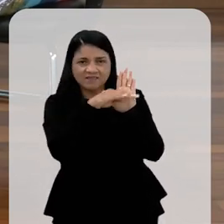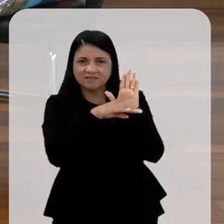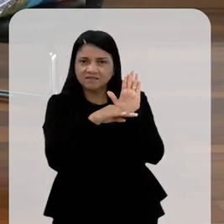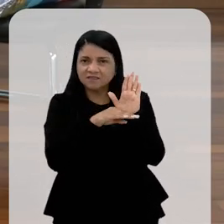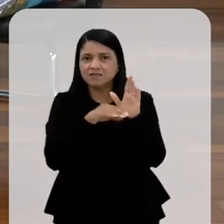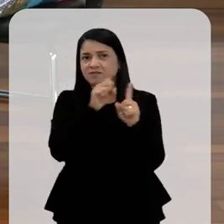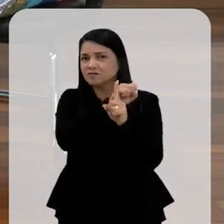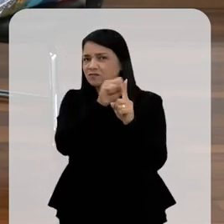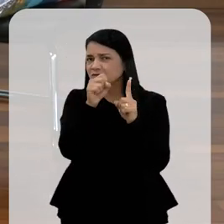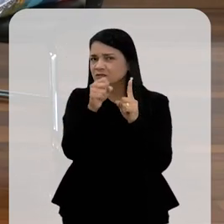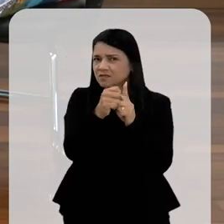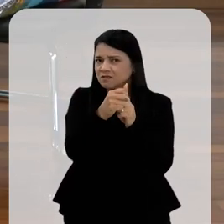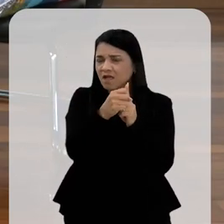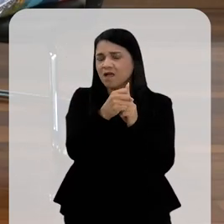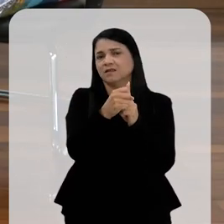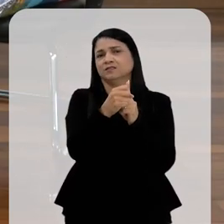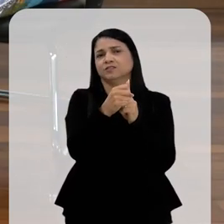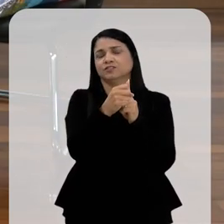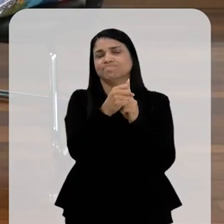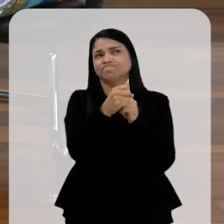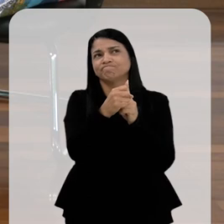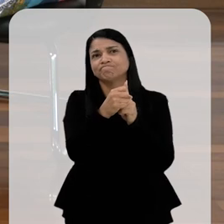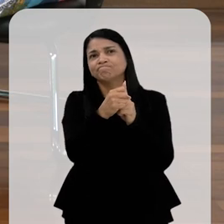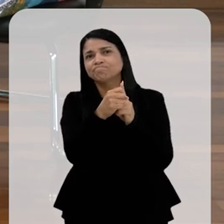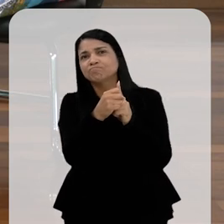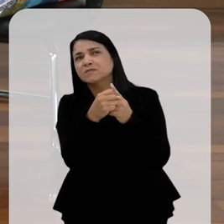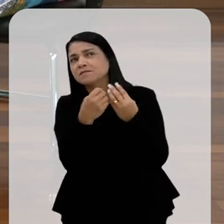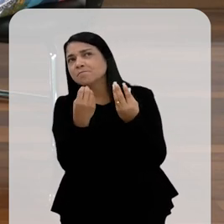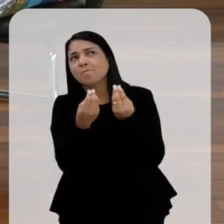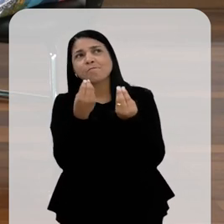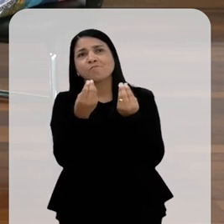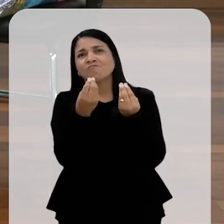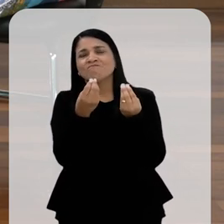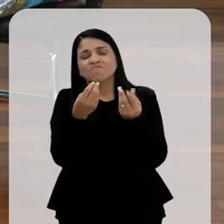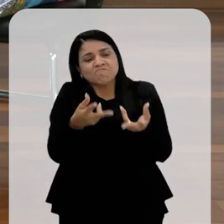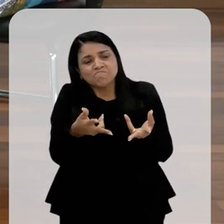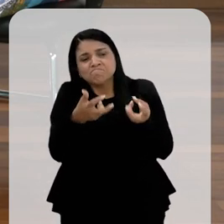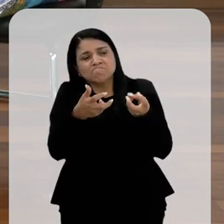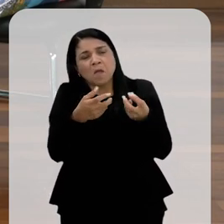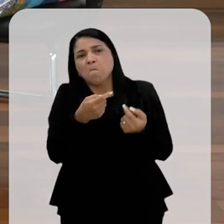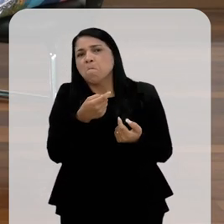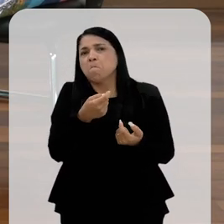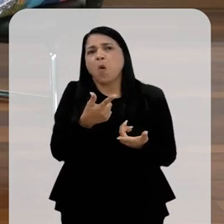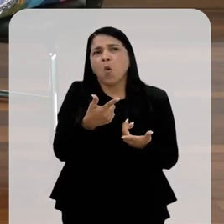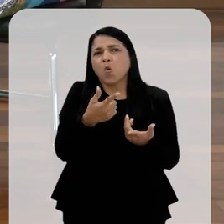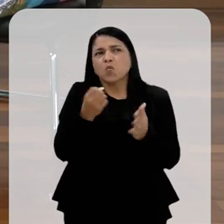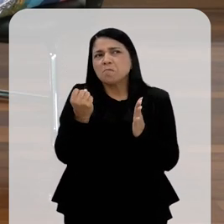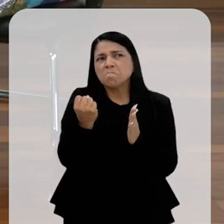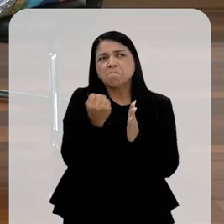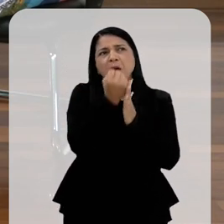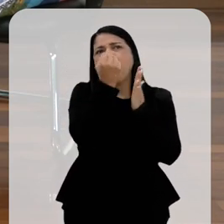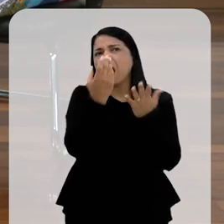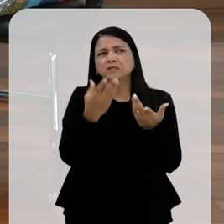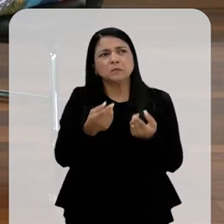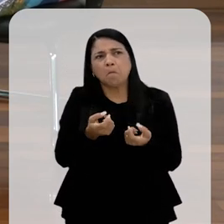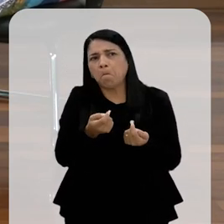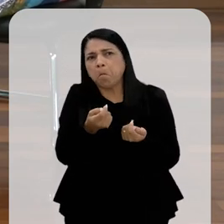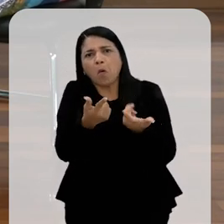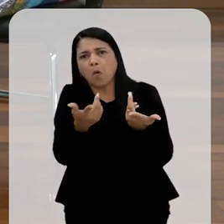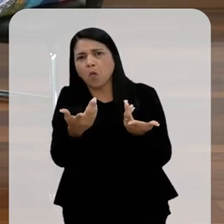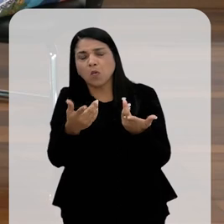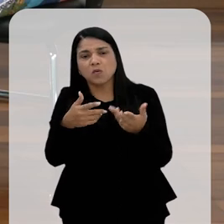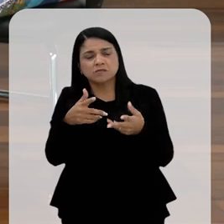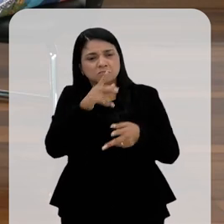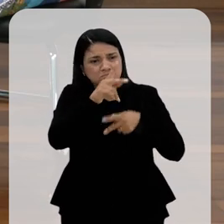a sociedade como um todo, de maneira difusa, me parece que é de pouca percepção ou de pouco impacto. E as